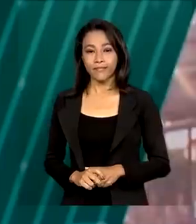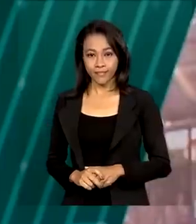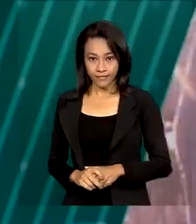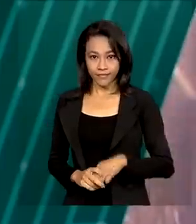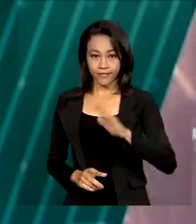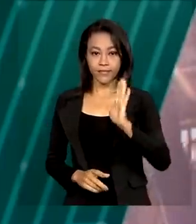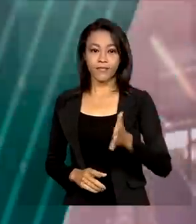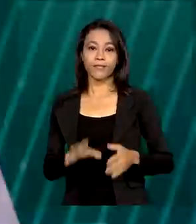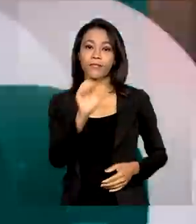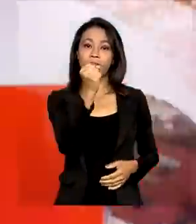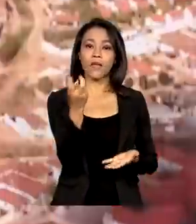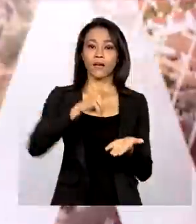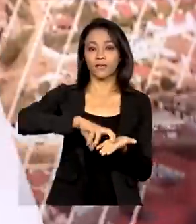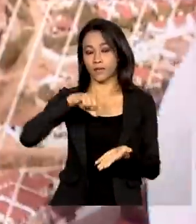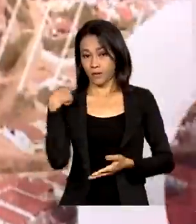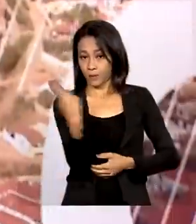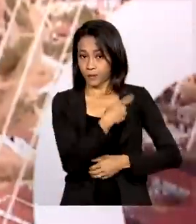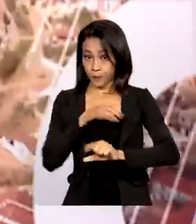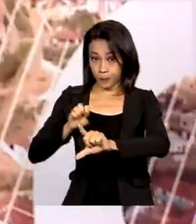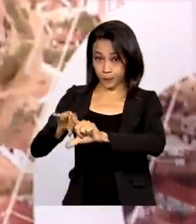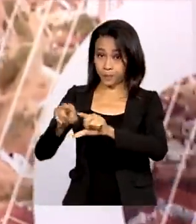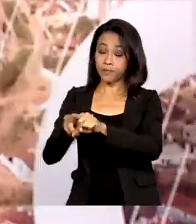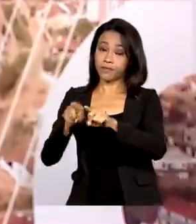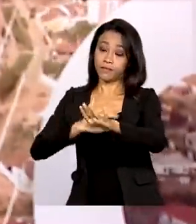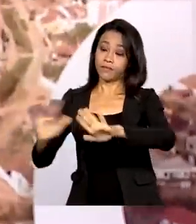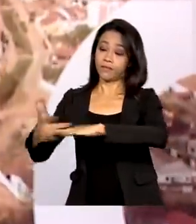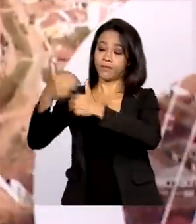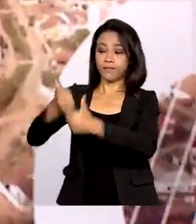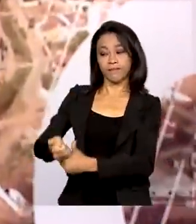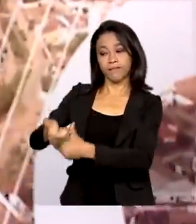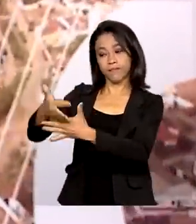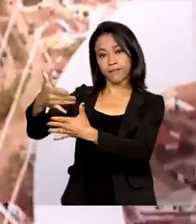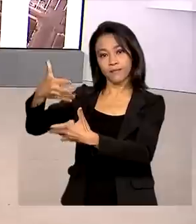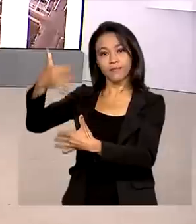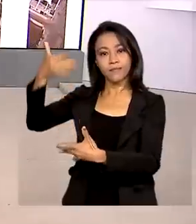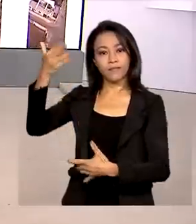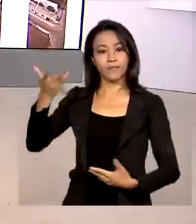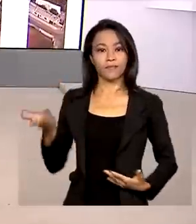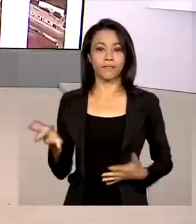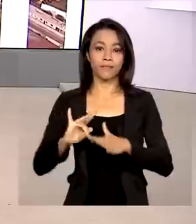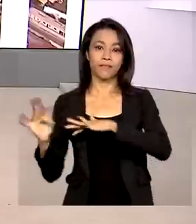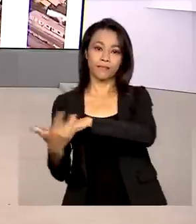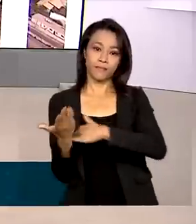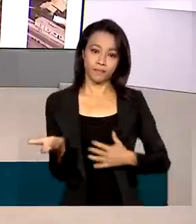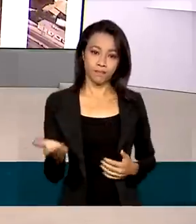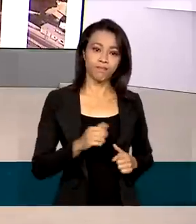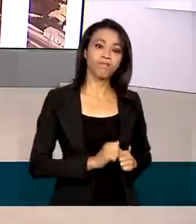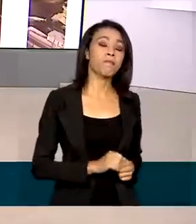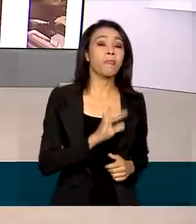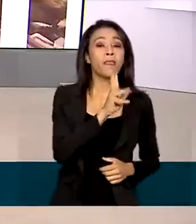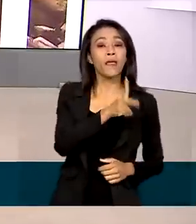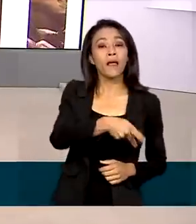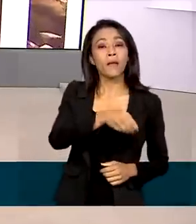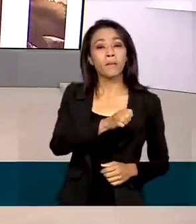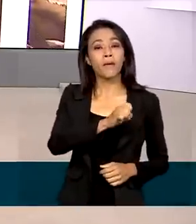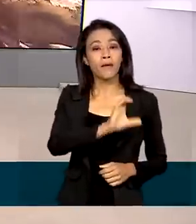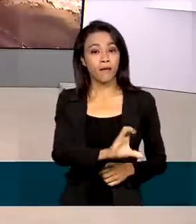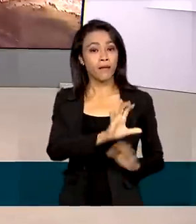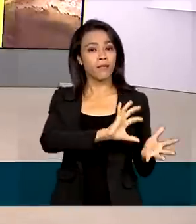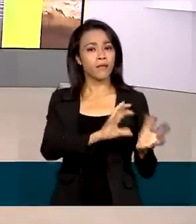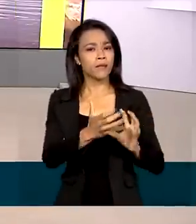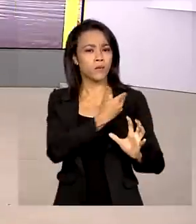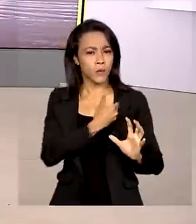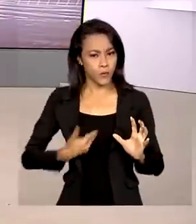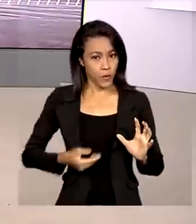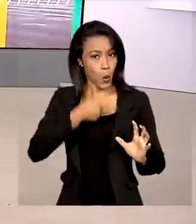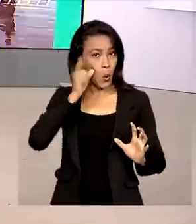São oito horas da manhã e estamos ao vivo também pelas redes sociais. A PEC da Transição foi aprovada ontem